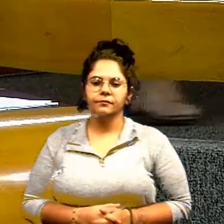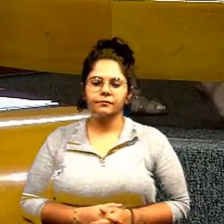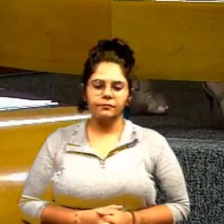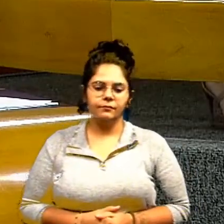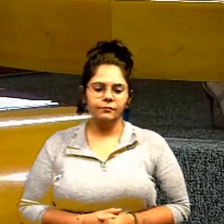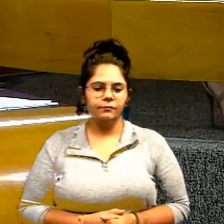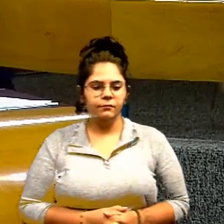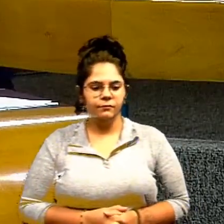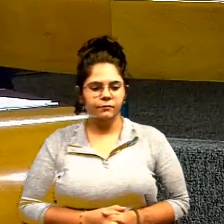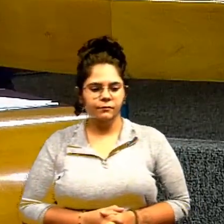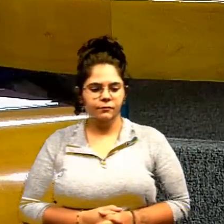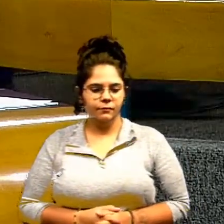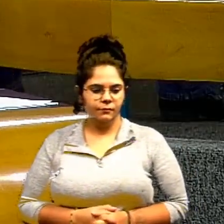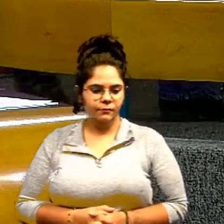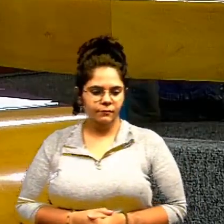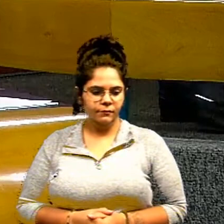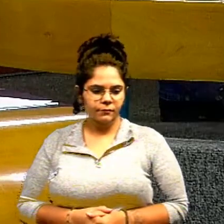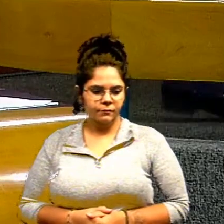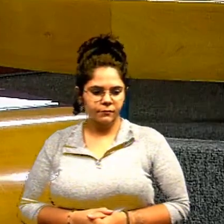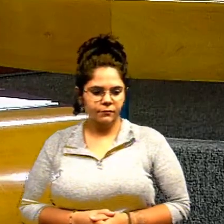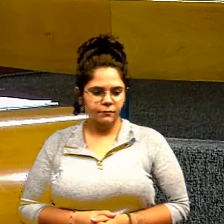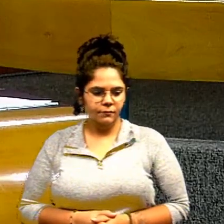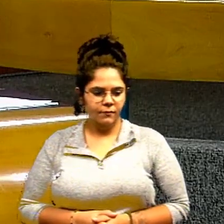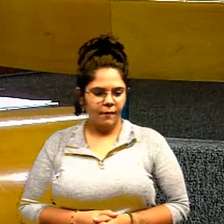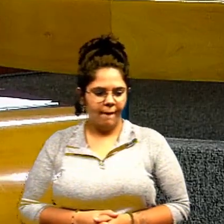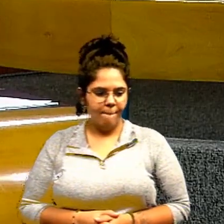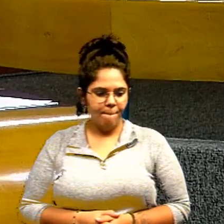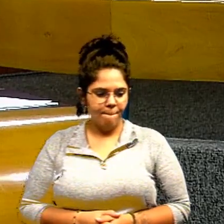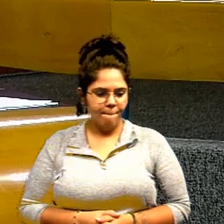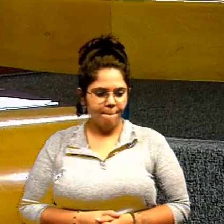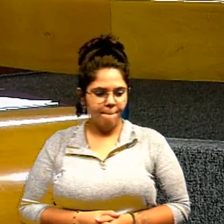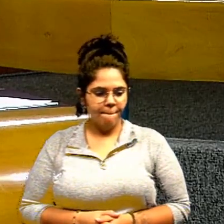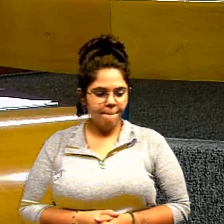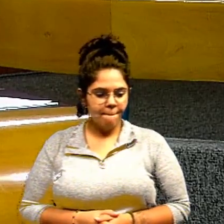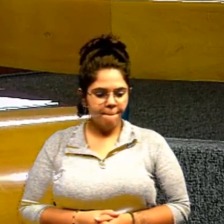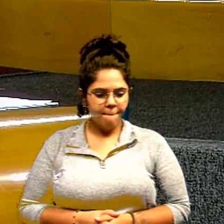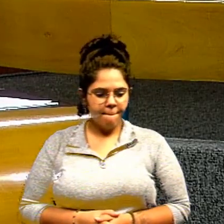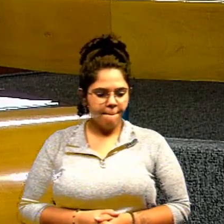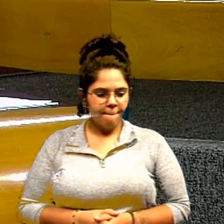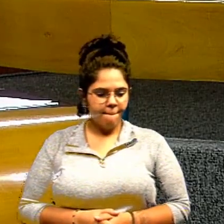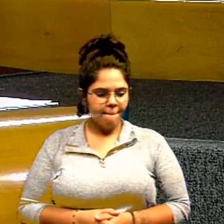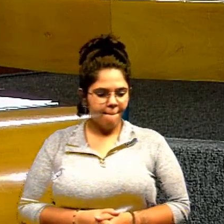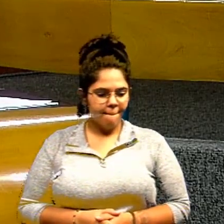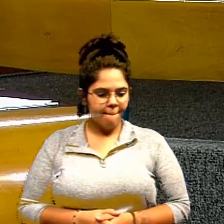hoje hoje está difícil hoje está difícil